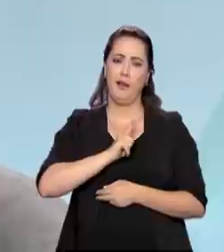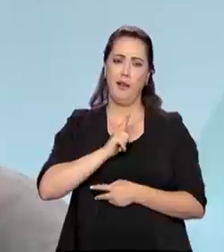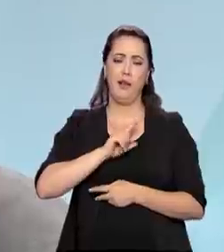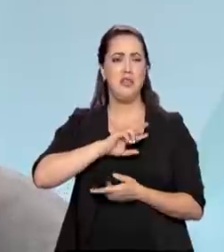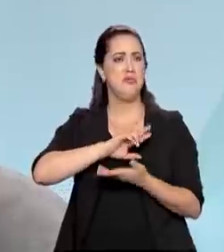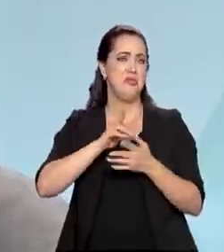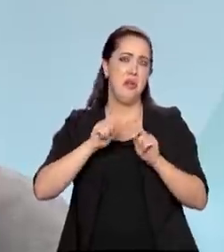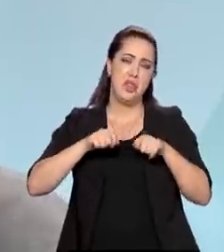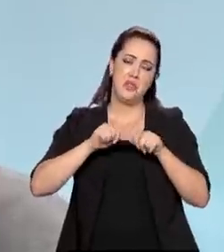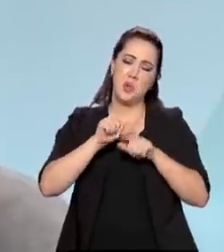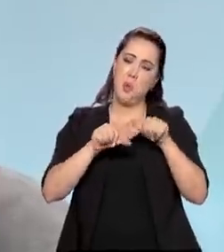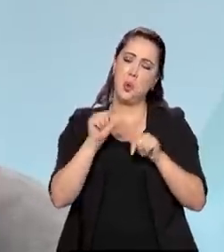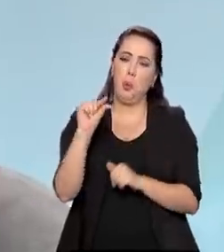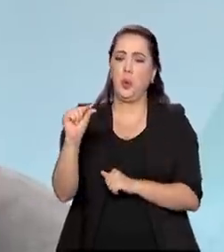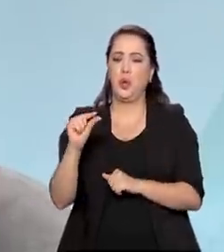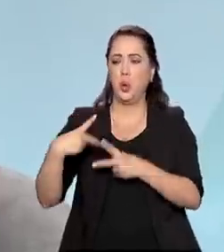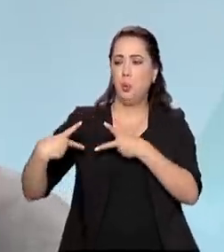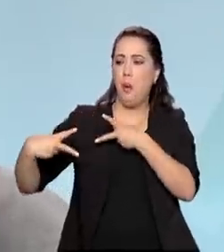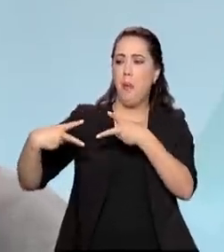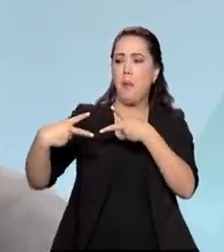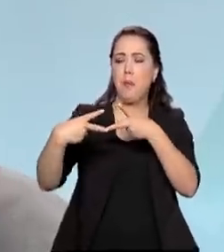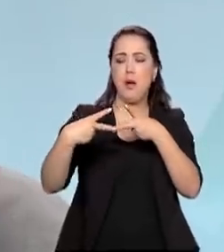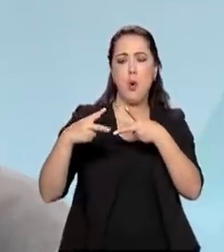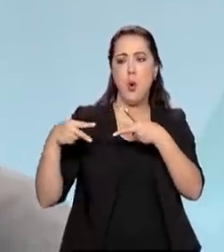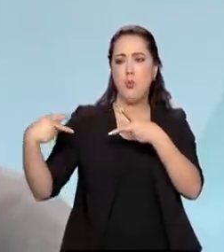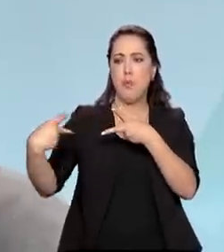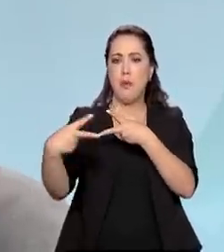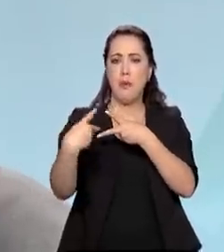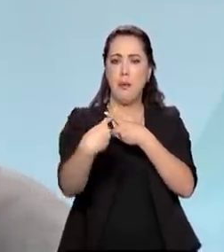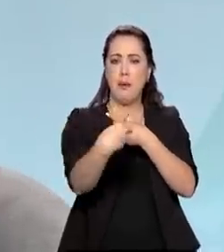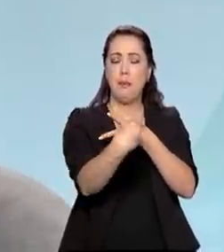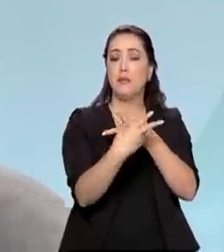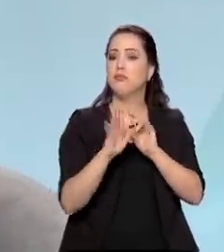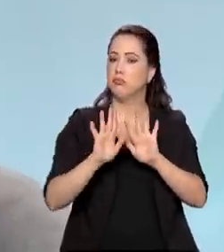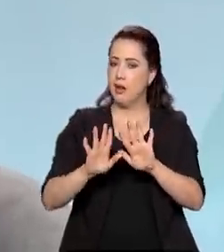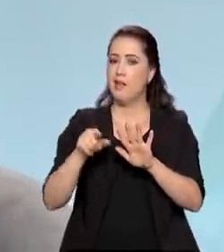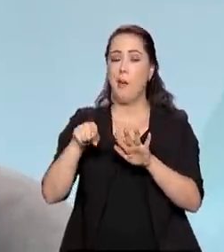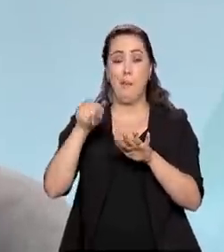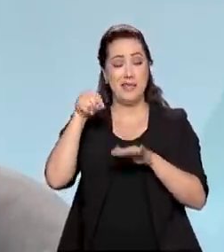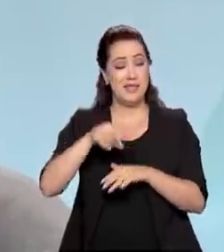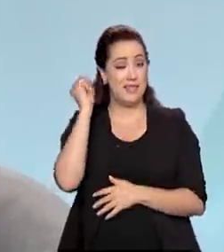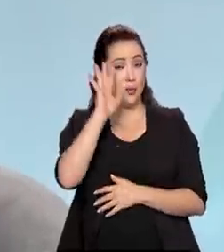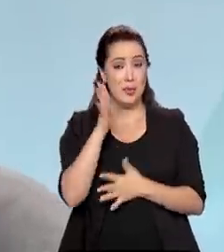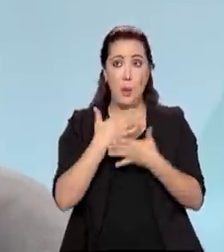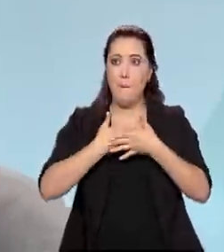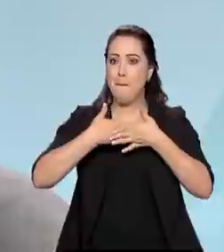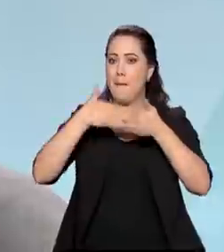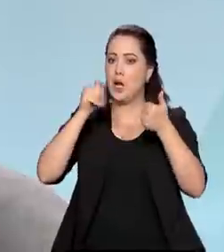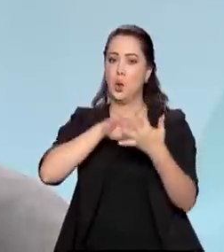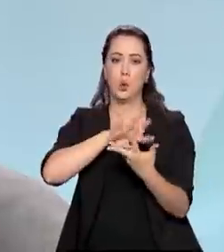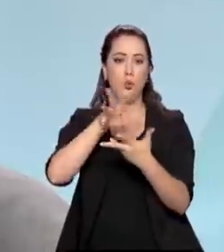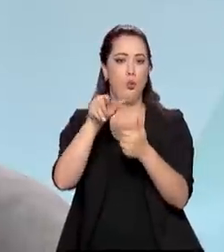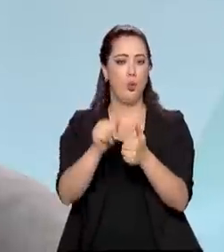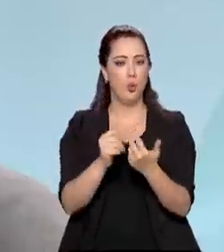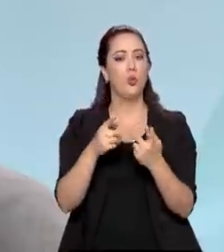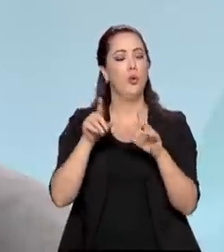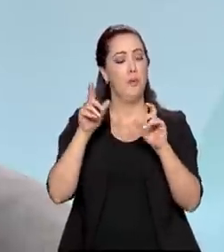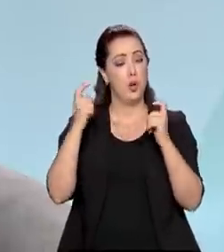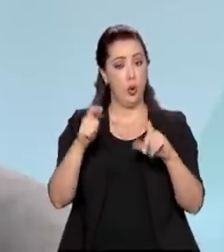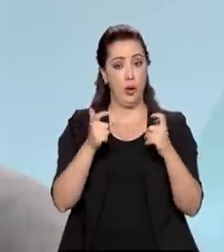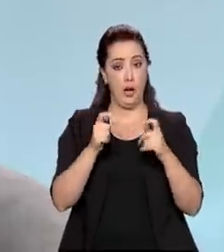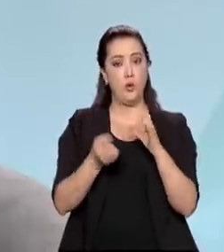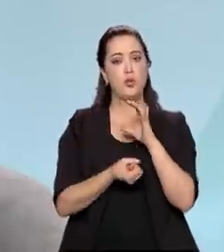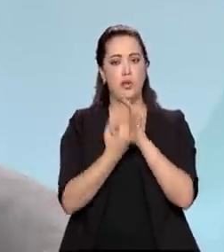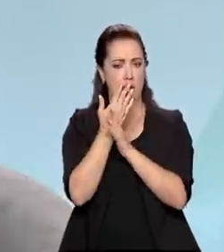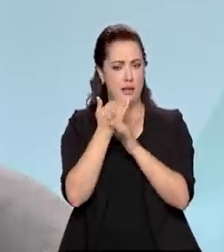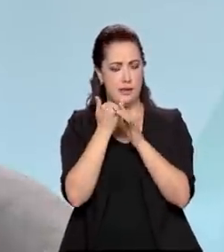direção, então são considerados também um dos melhores ventos do mundo para a instalação de usinas eólicas. A